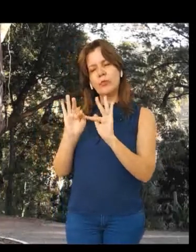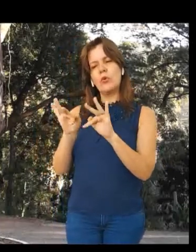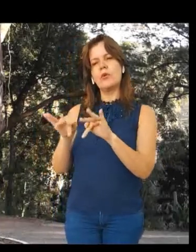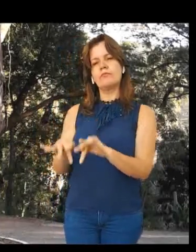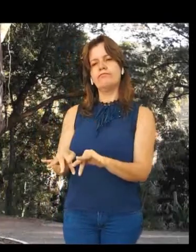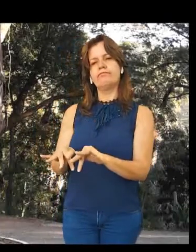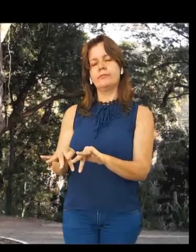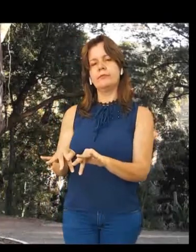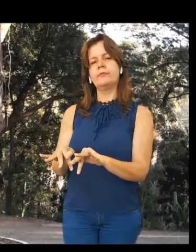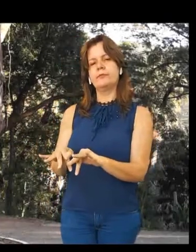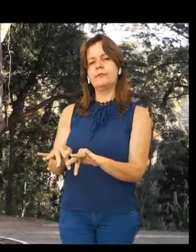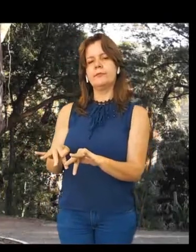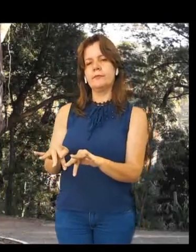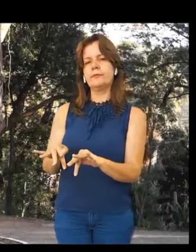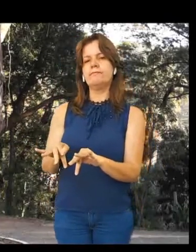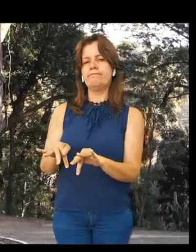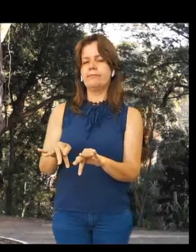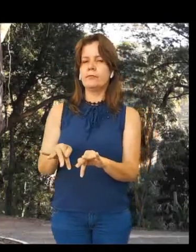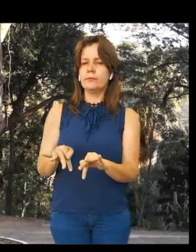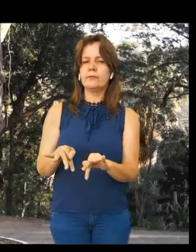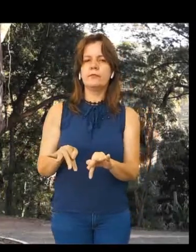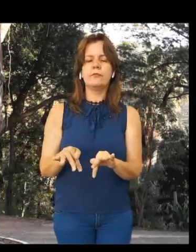pedido final